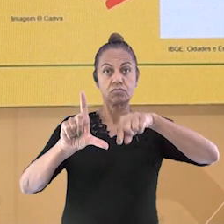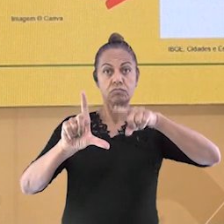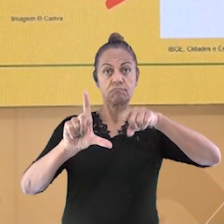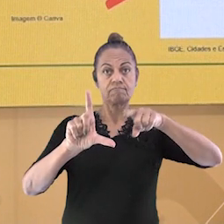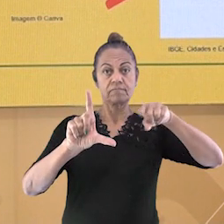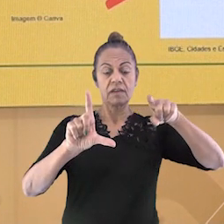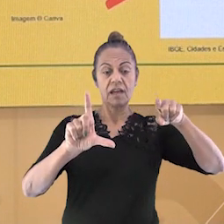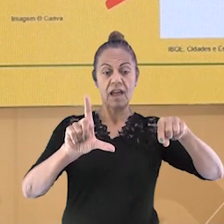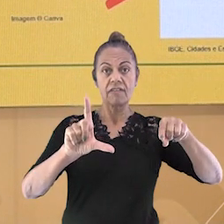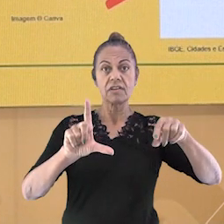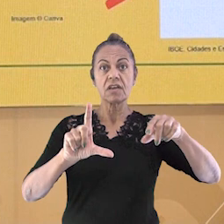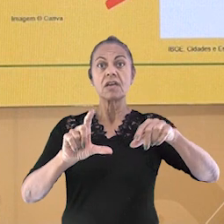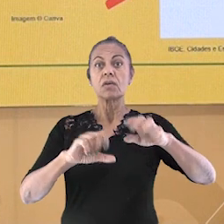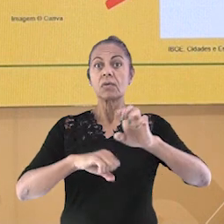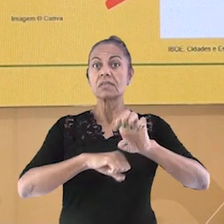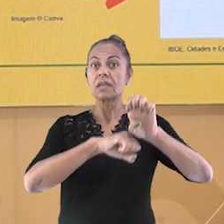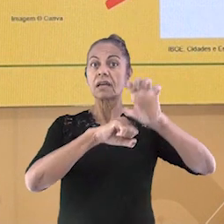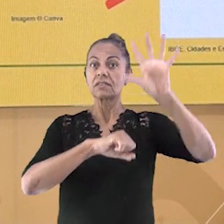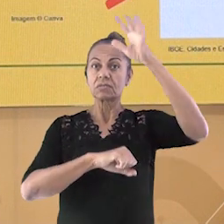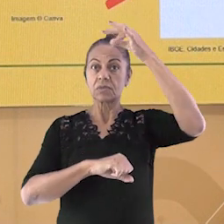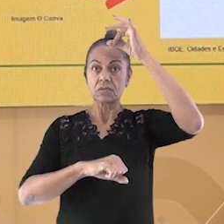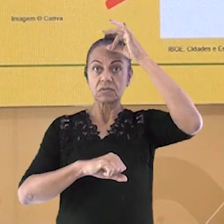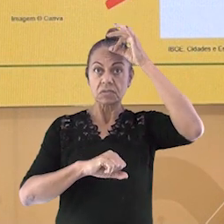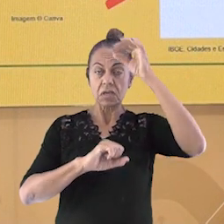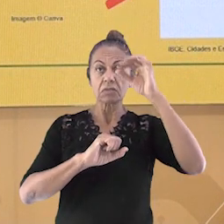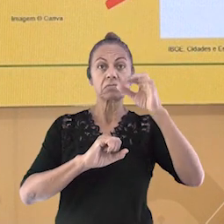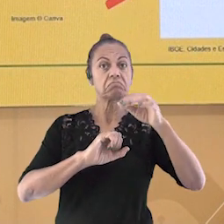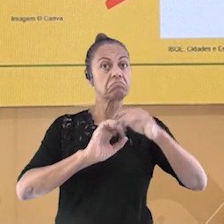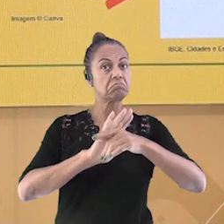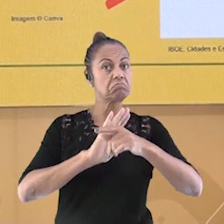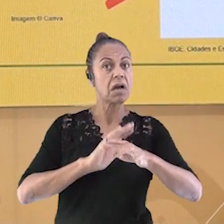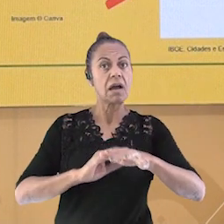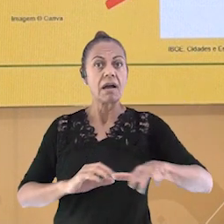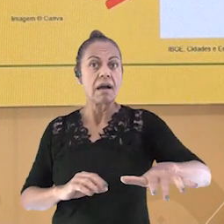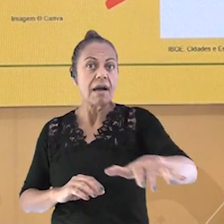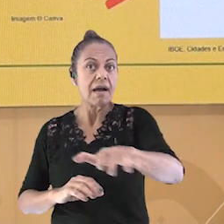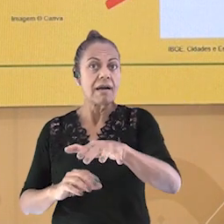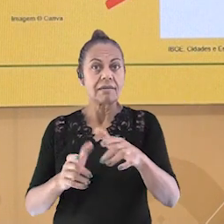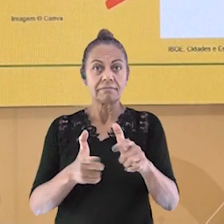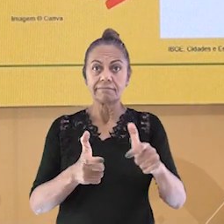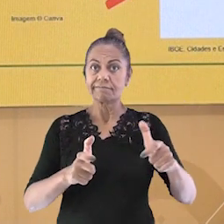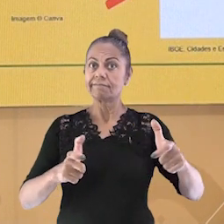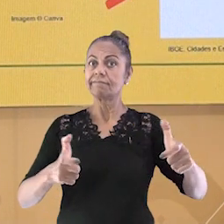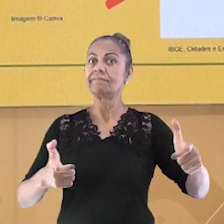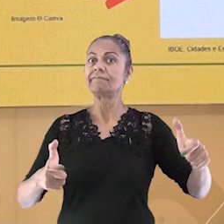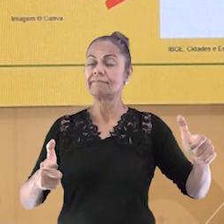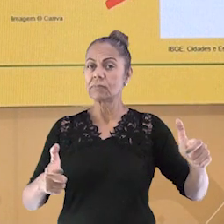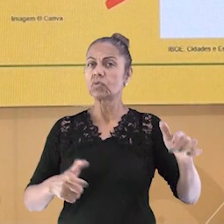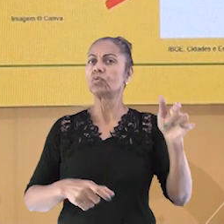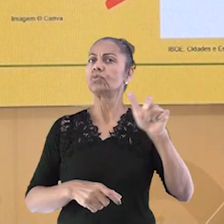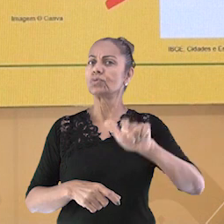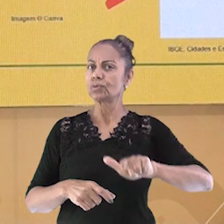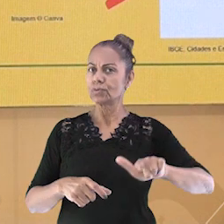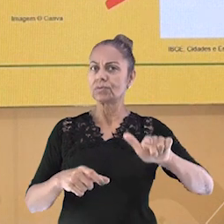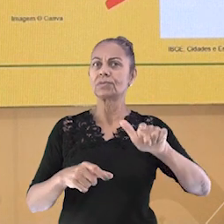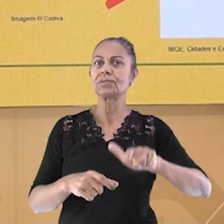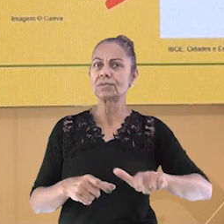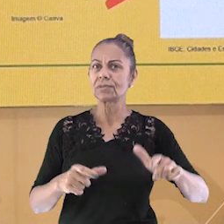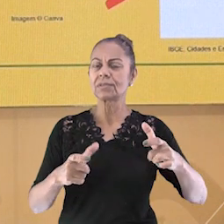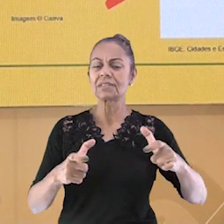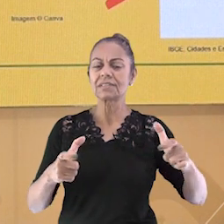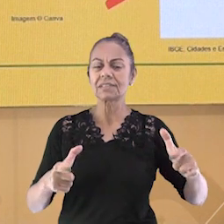como o Estado do Espírito Santo cresceu desde 1972 até 2010 e ainda continua crescendo.